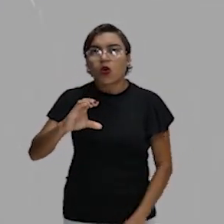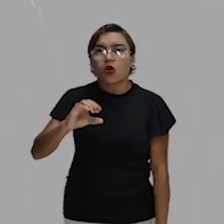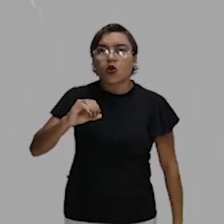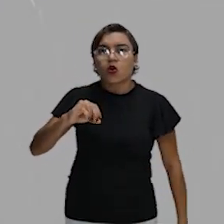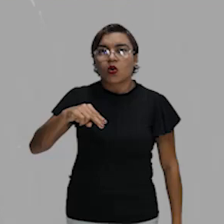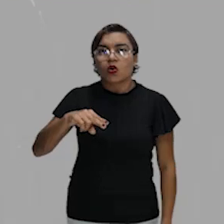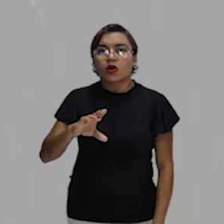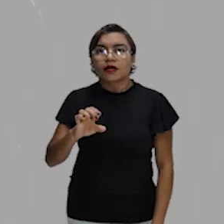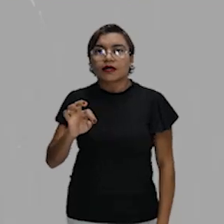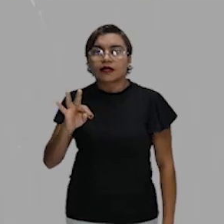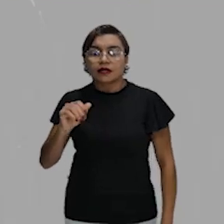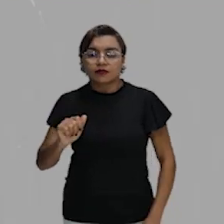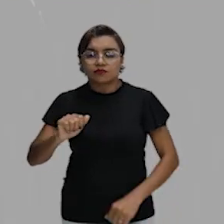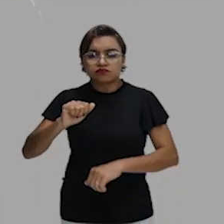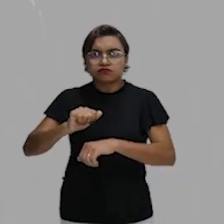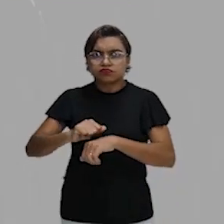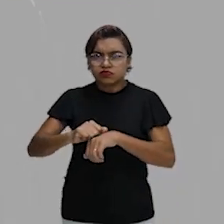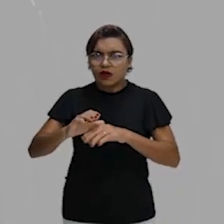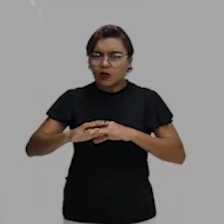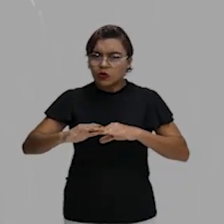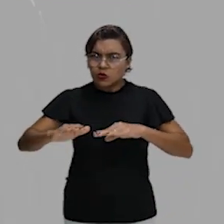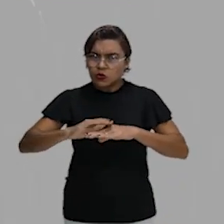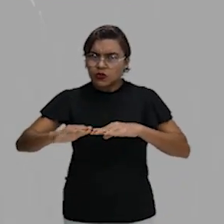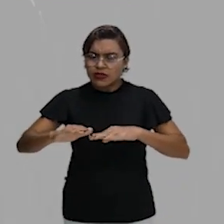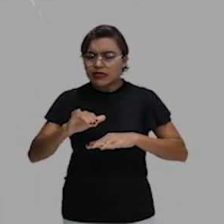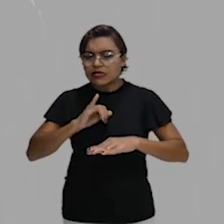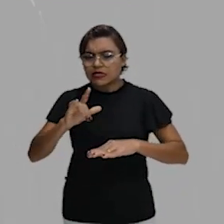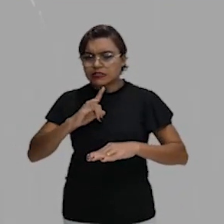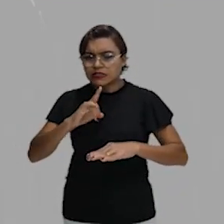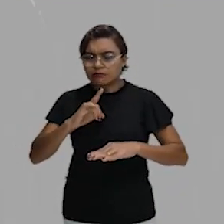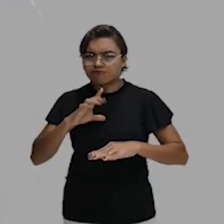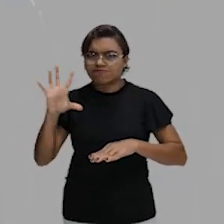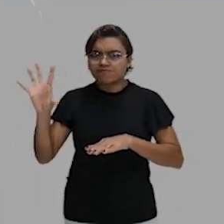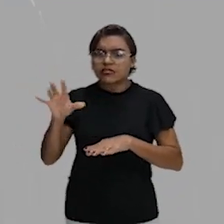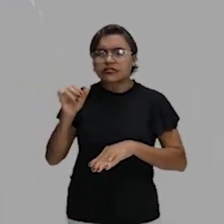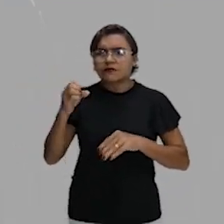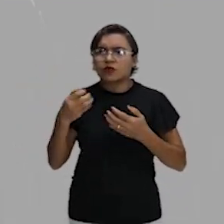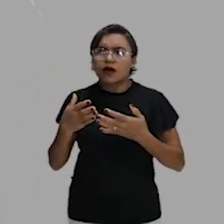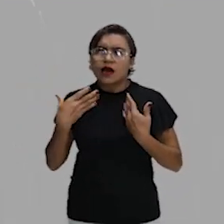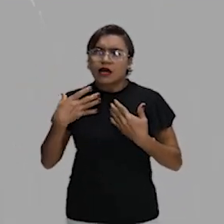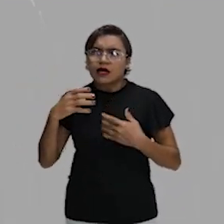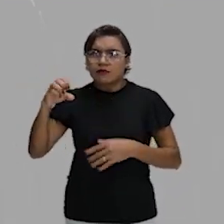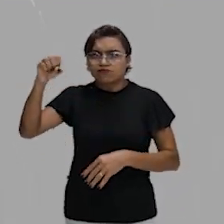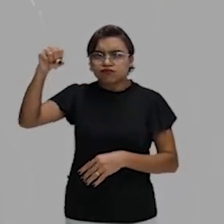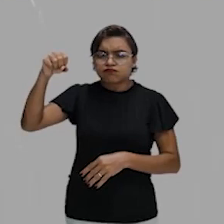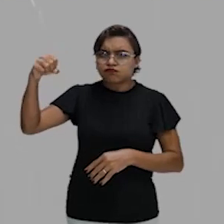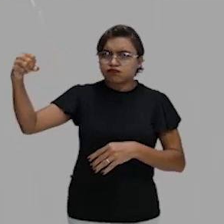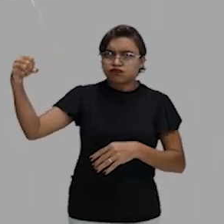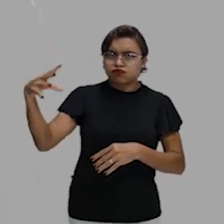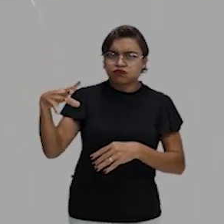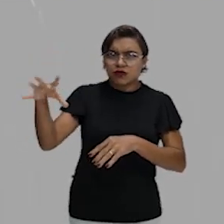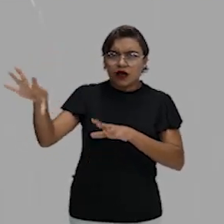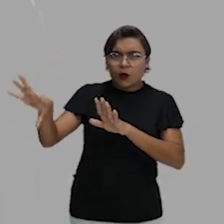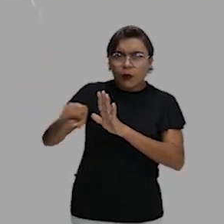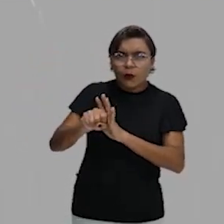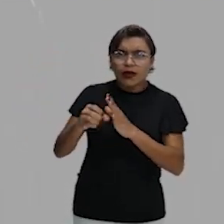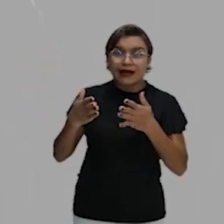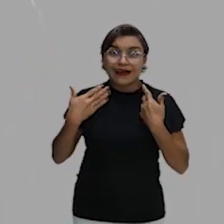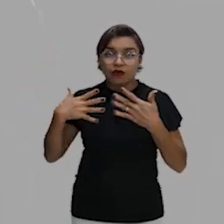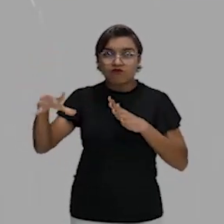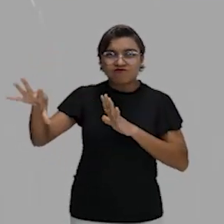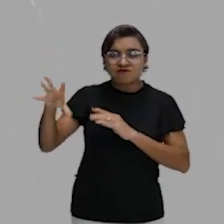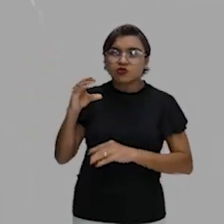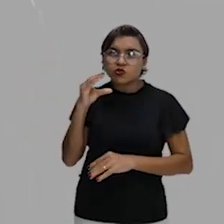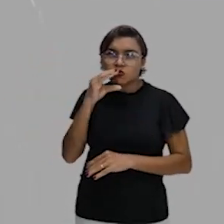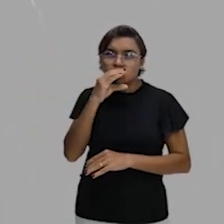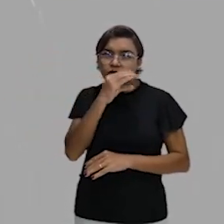e o asfalto, ele tende a reter maior quantidade de calor, tá certo? Então, se eu tenho mais calor retido, eu tenho maior temperatura. E a